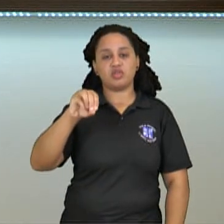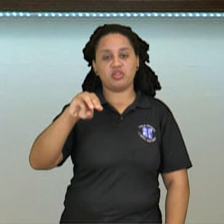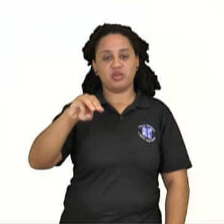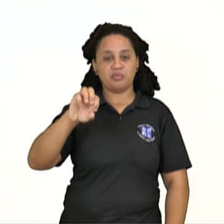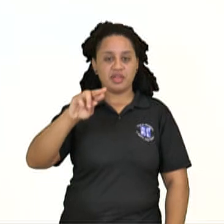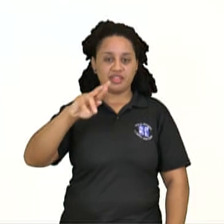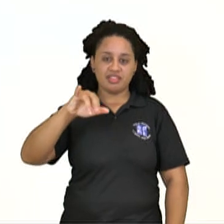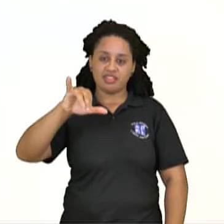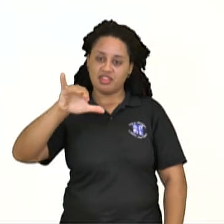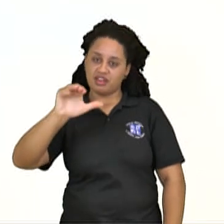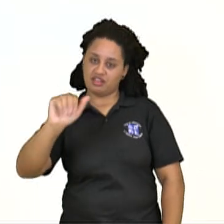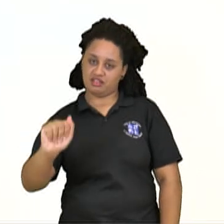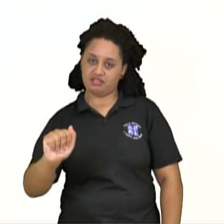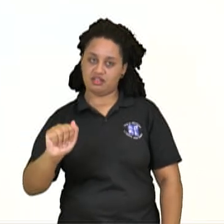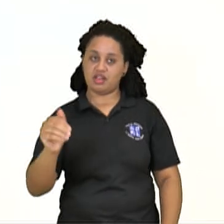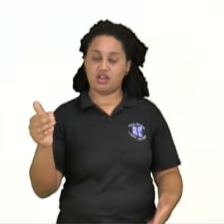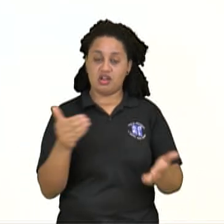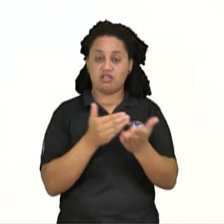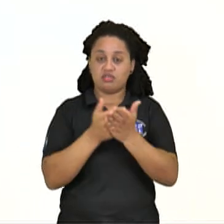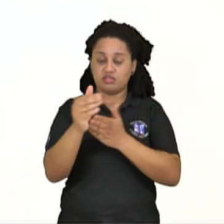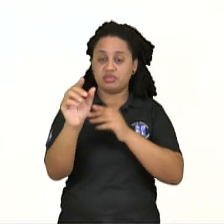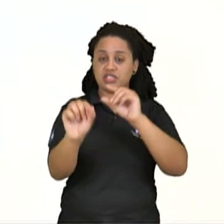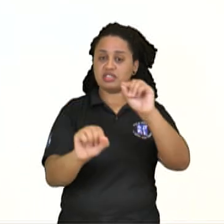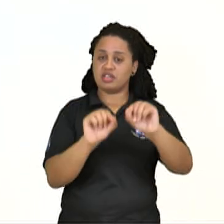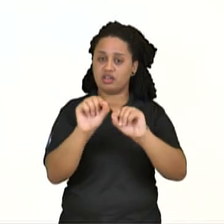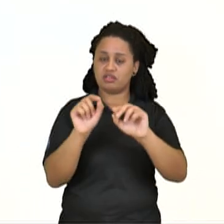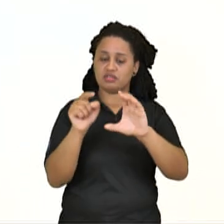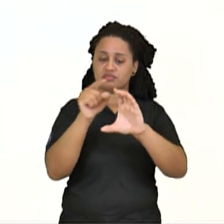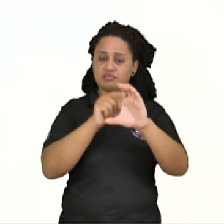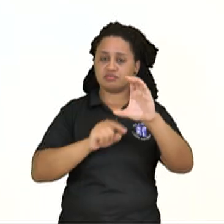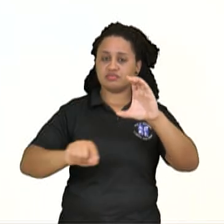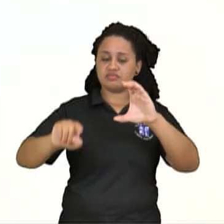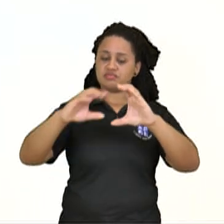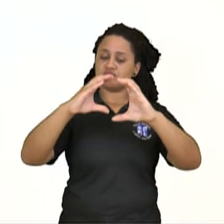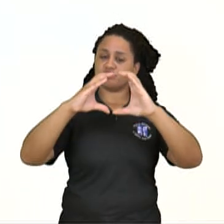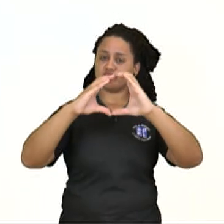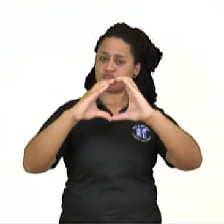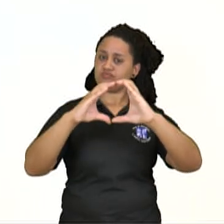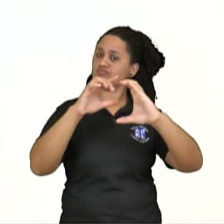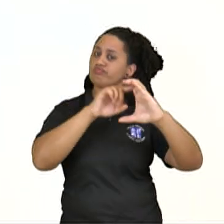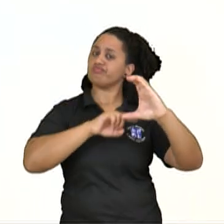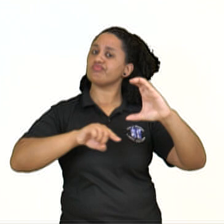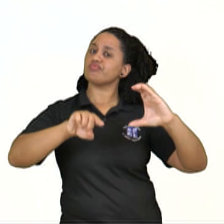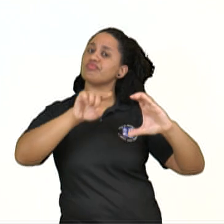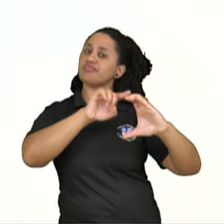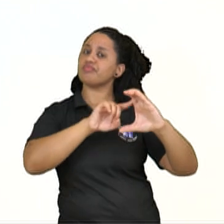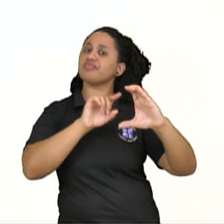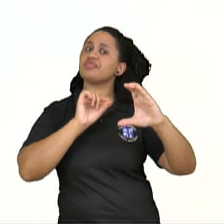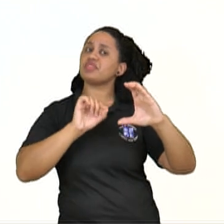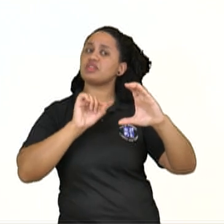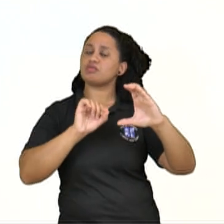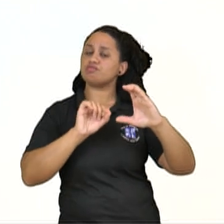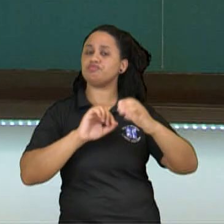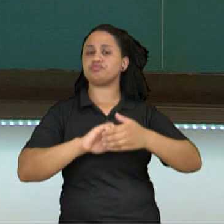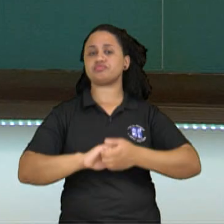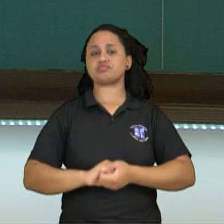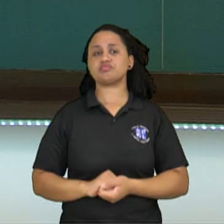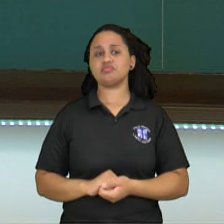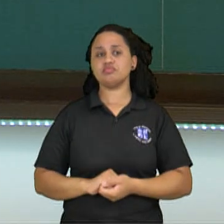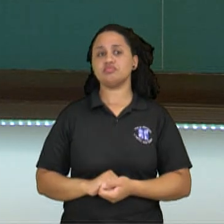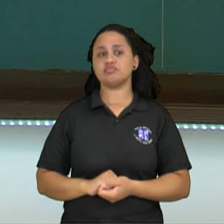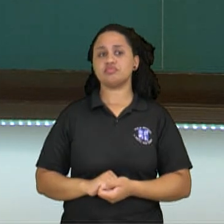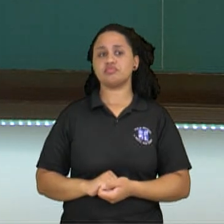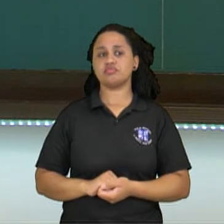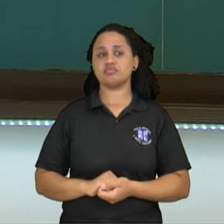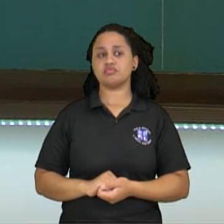nós vamos começar olhando para a circunferência trigonométrica. Então, a circunferência trigonométrica está